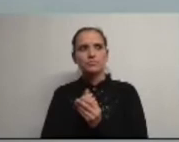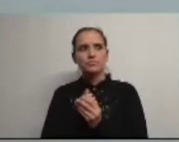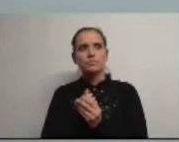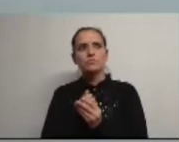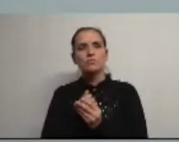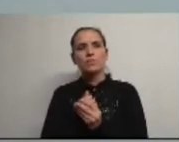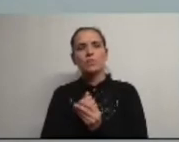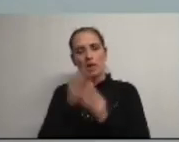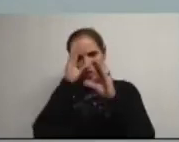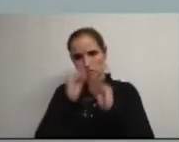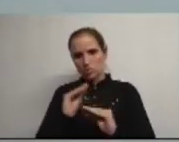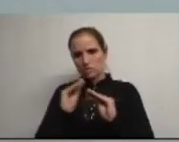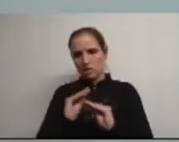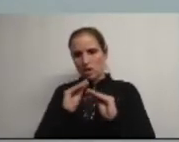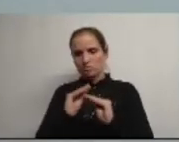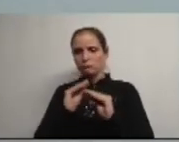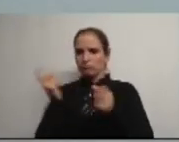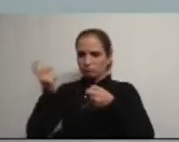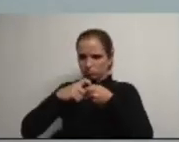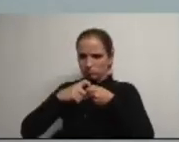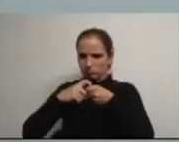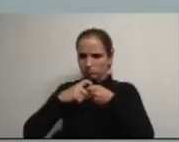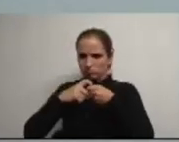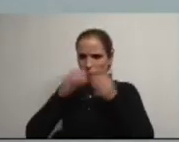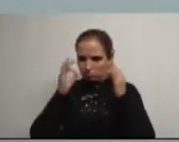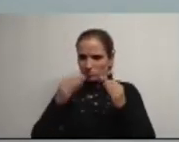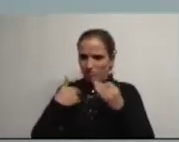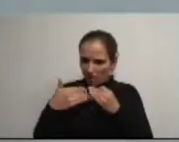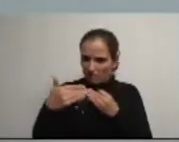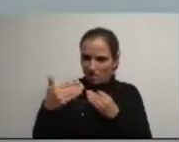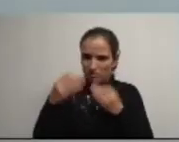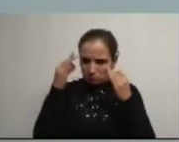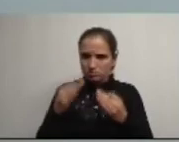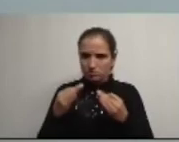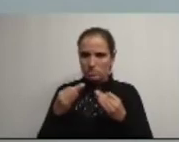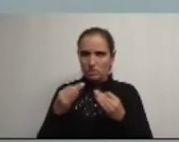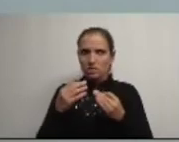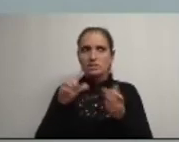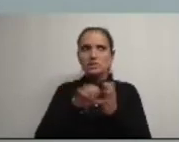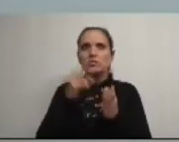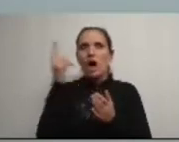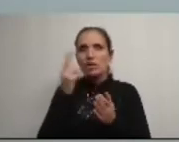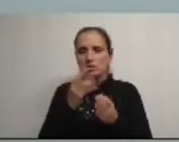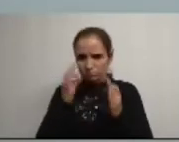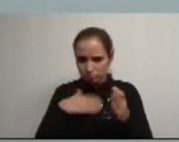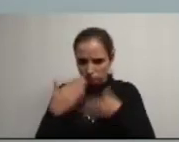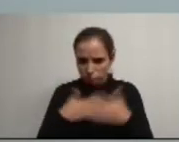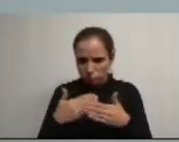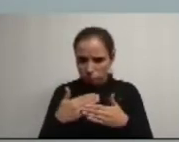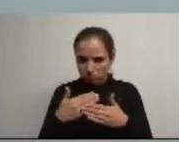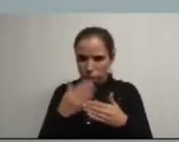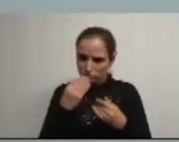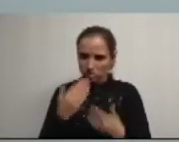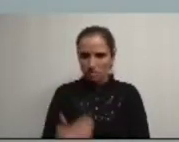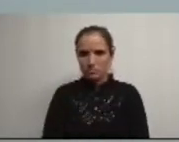a educação a municipalização é mesmo para avançar o centro de artes é mesmo para avançar muito obrigado